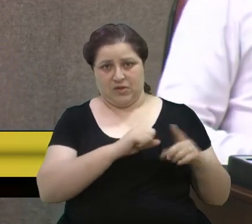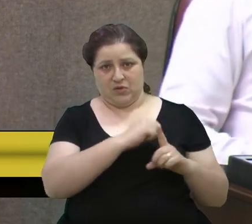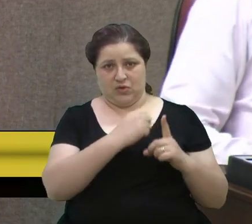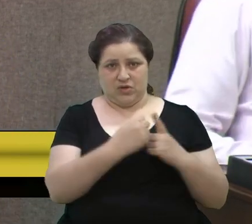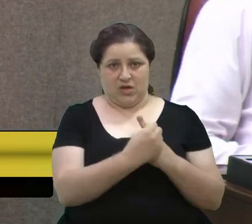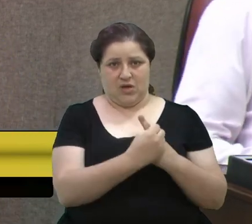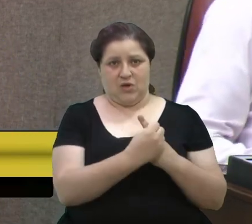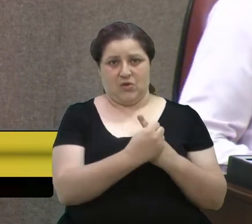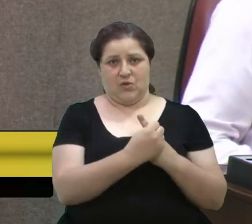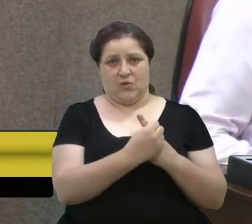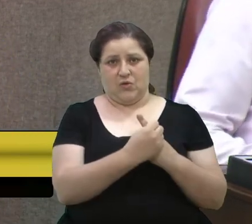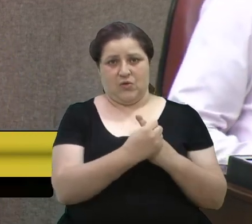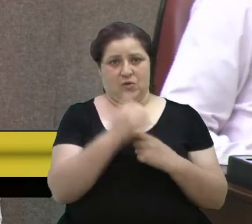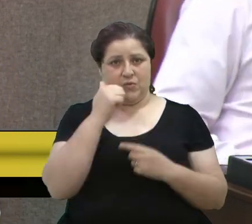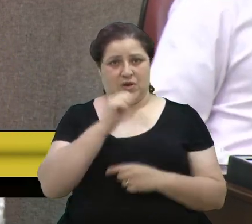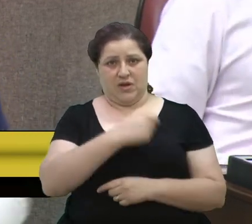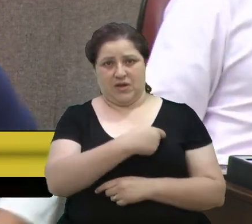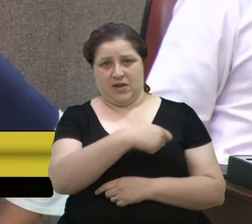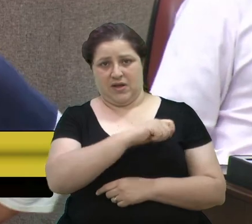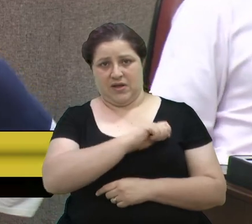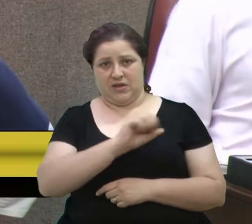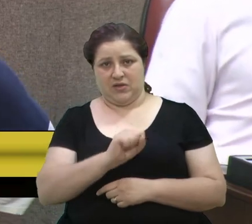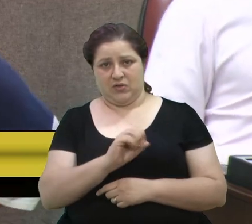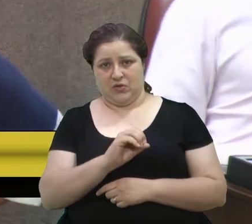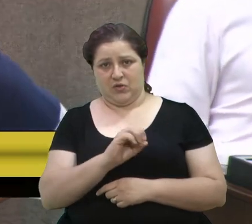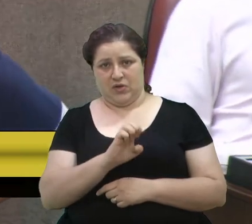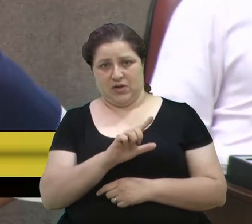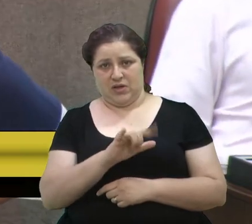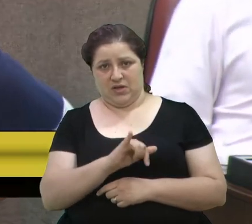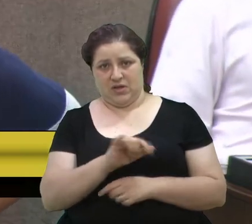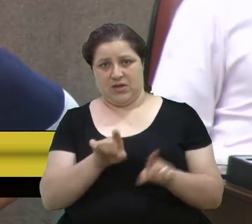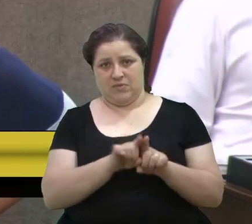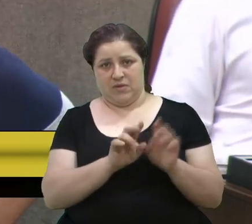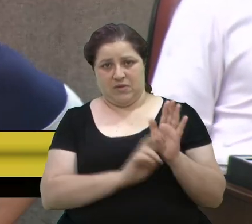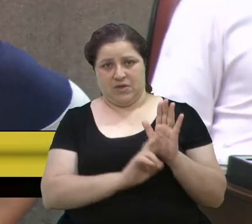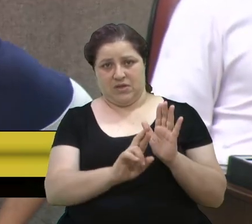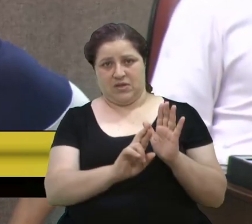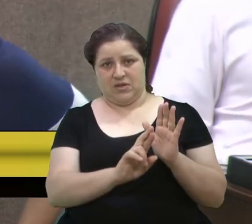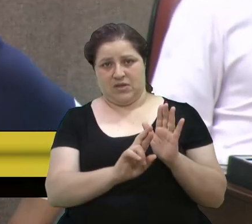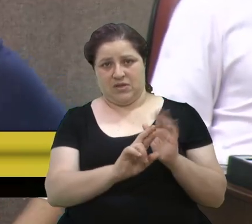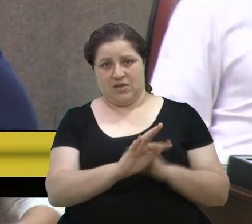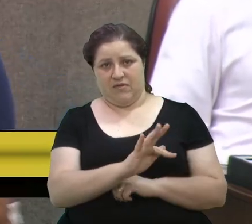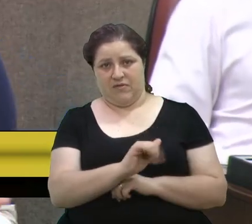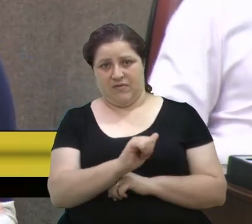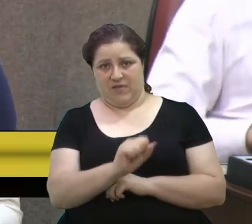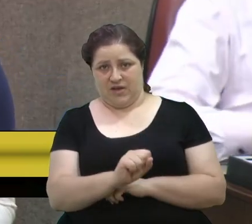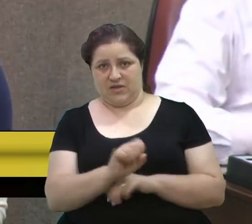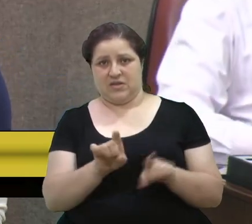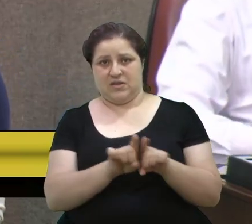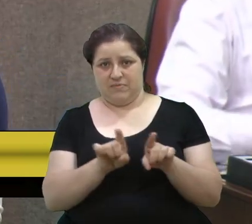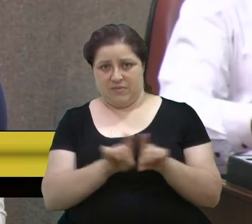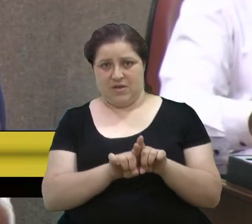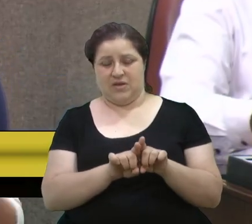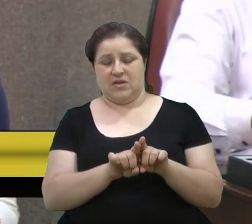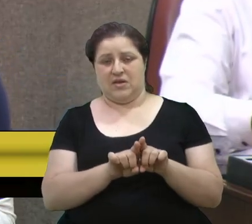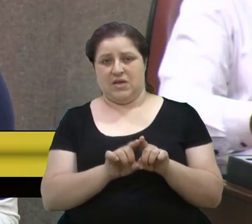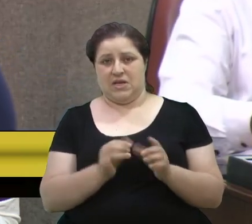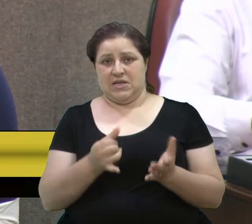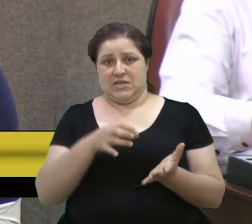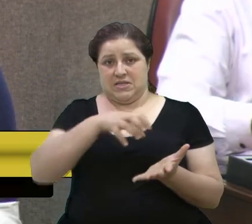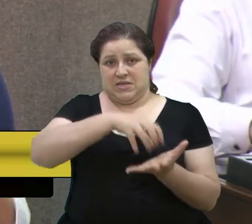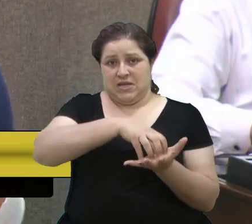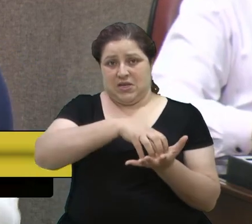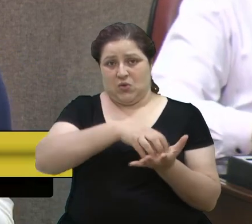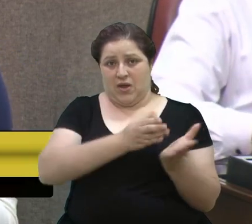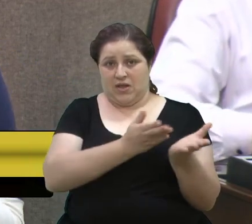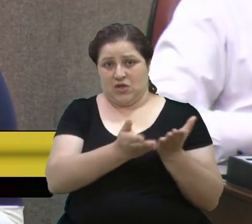a delegada Sueli, assim como também os representantes da FAS e também o Centro de Atendimento ao Migrante, que tem acompanhado de